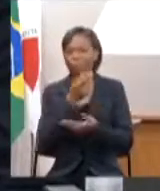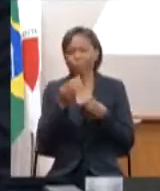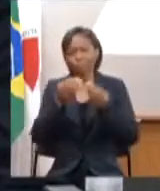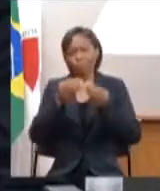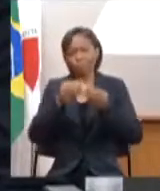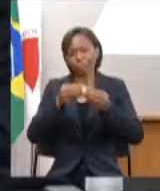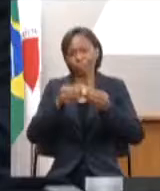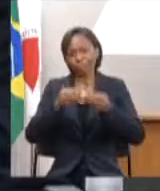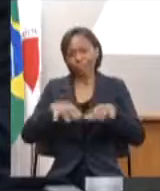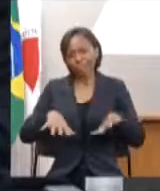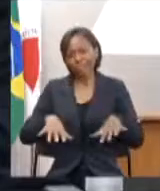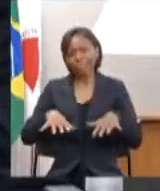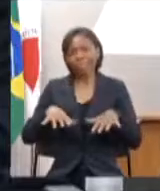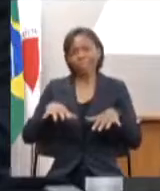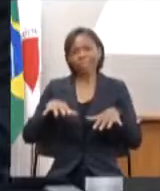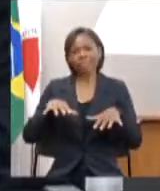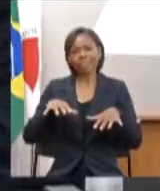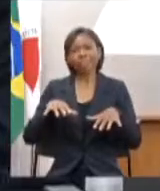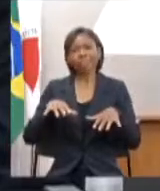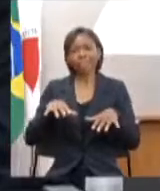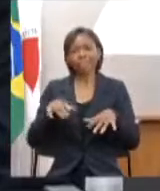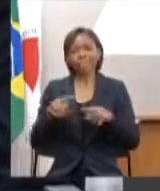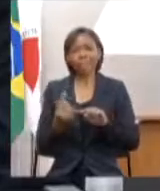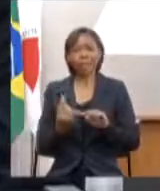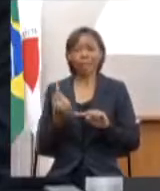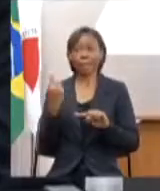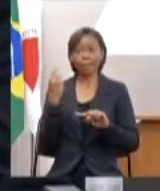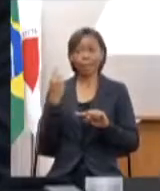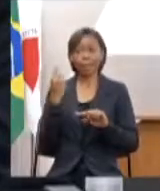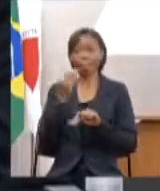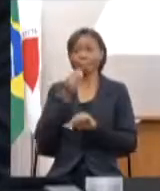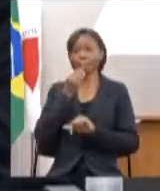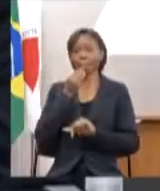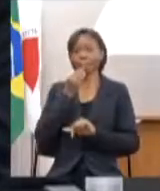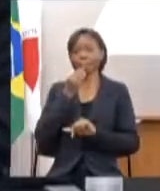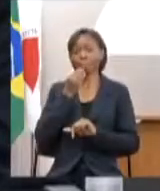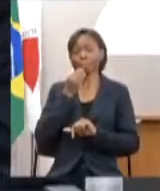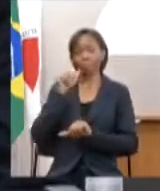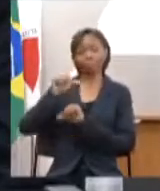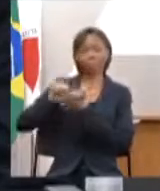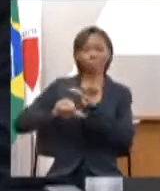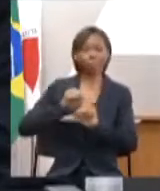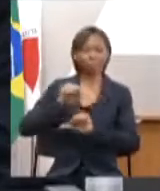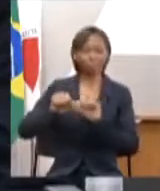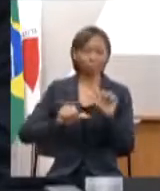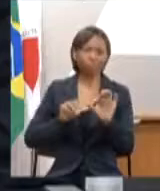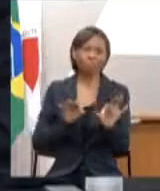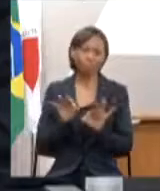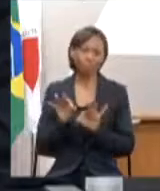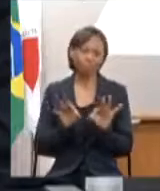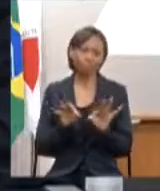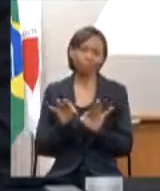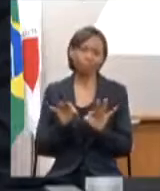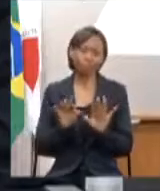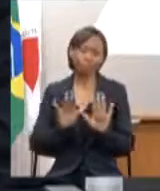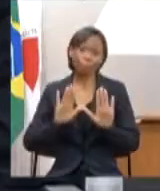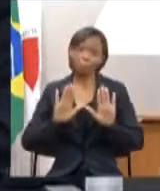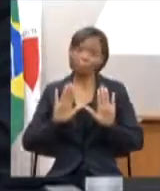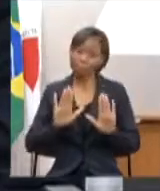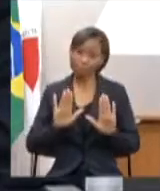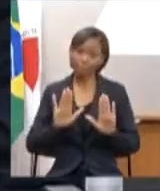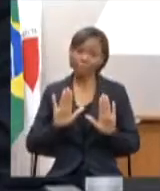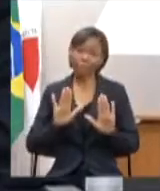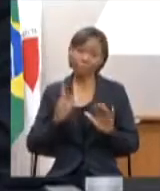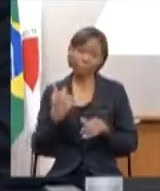essa disruptura naquilo que a gente esperava e planejava. Mas, estamos